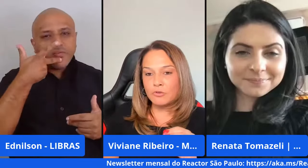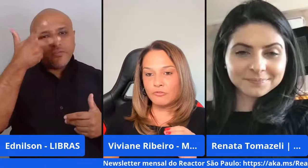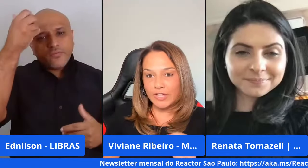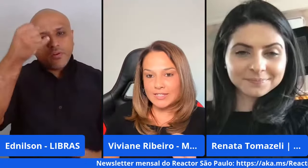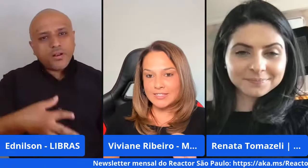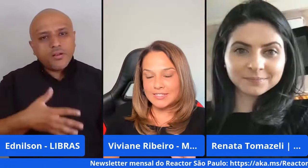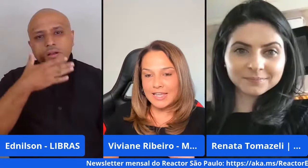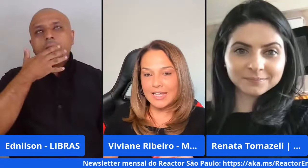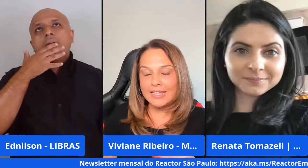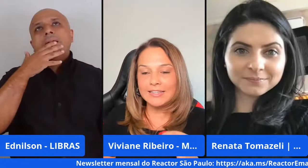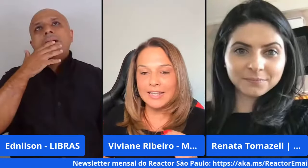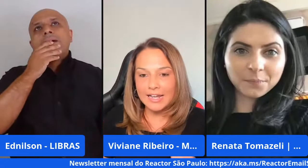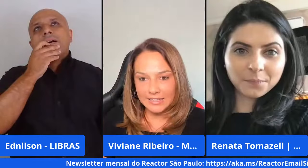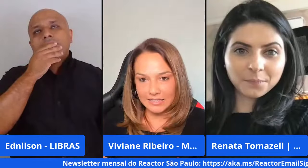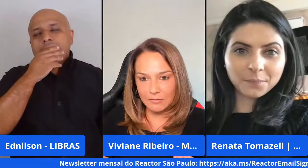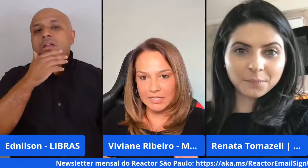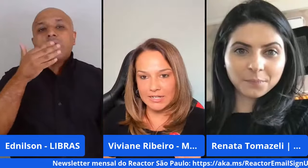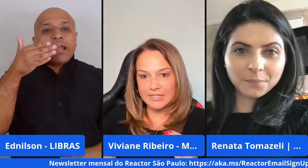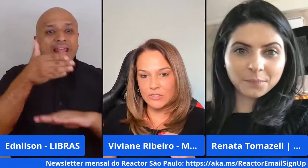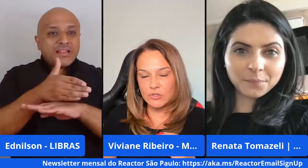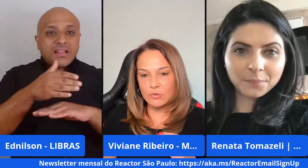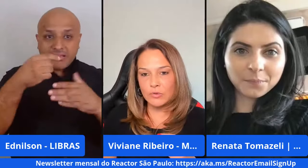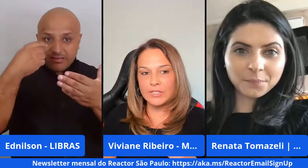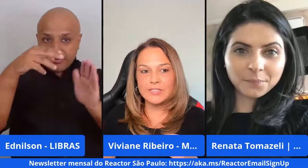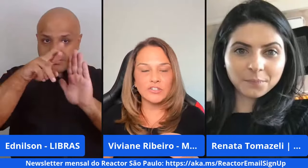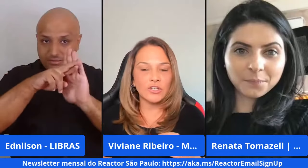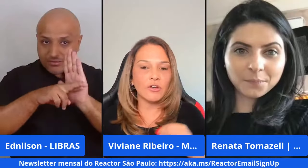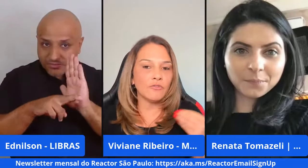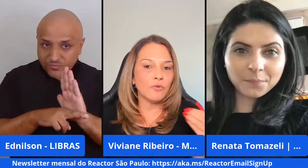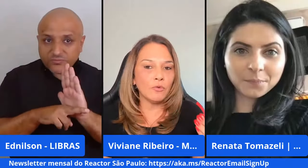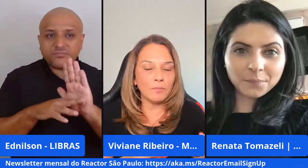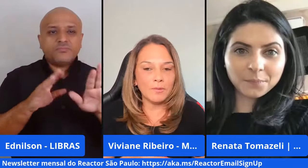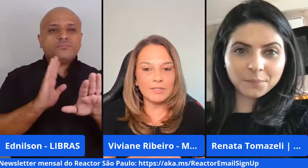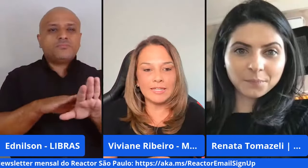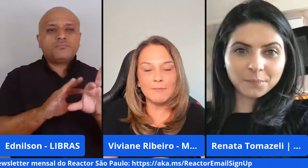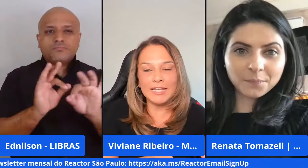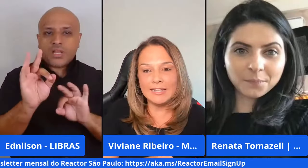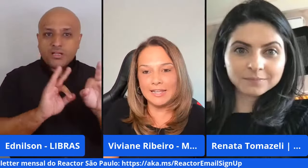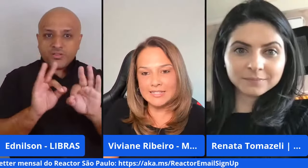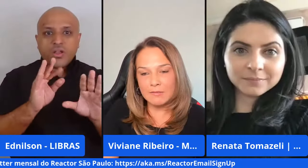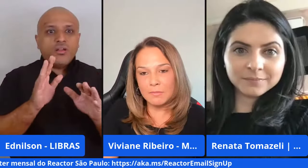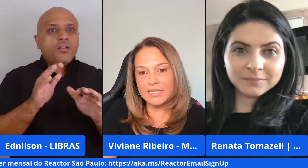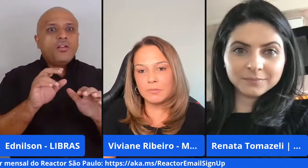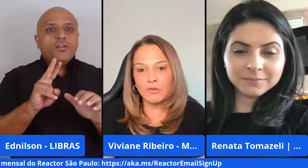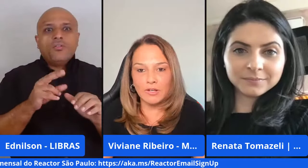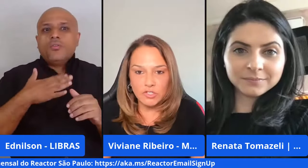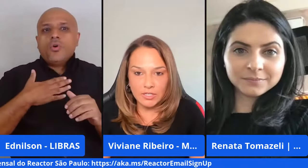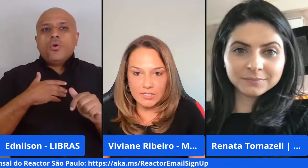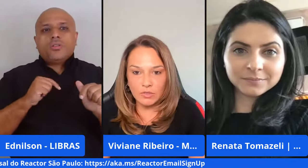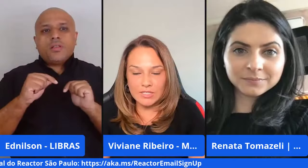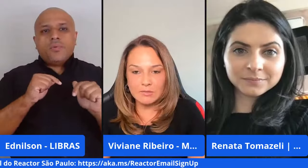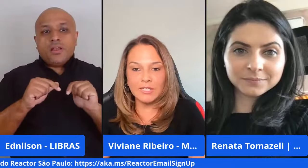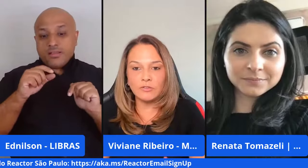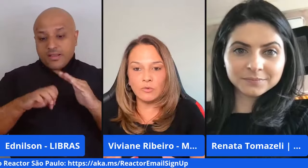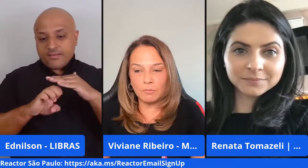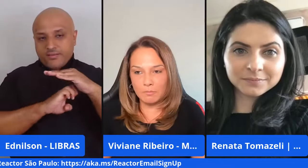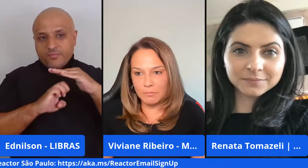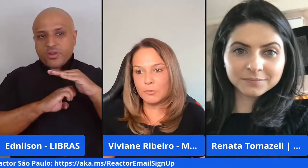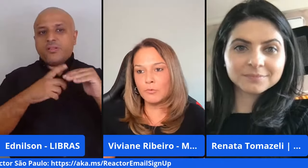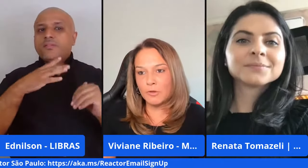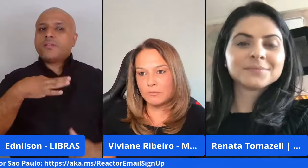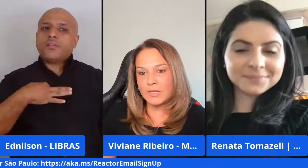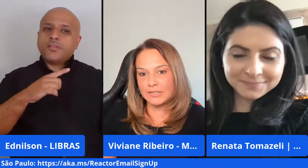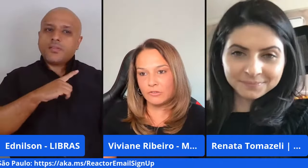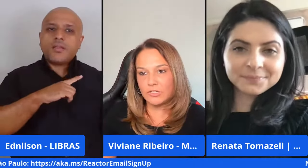por vezes entrar em determinadas ações seja eu vou trabalhar nessa empresa porque eu quero adquirir esse conhecimento